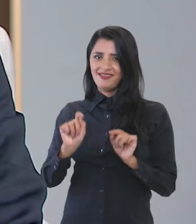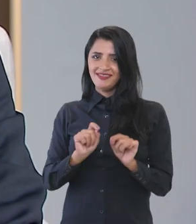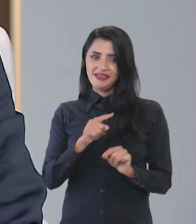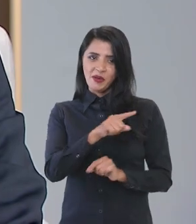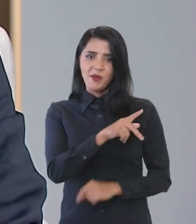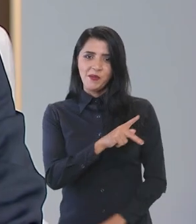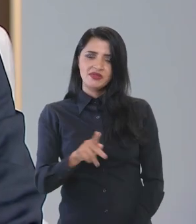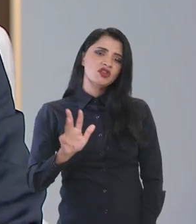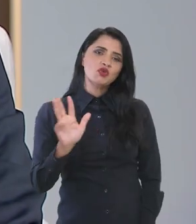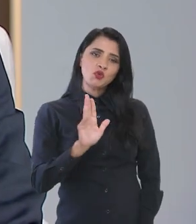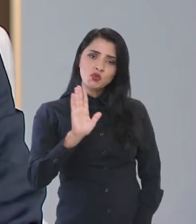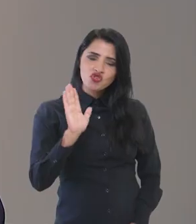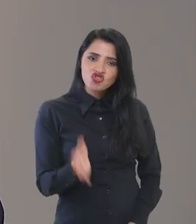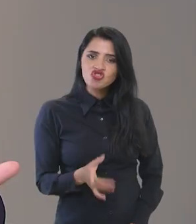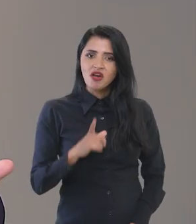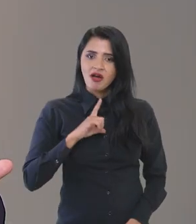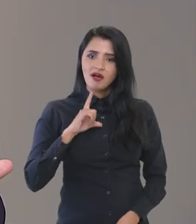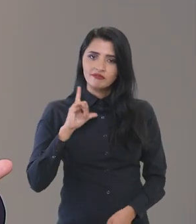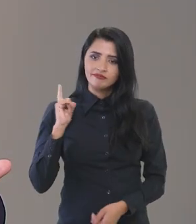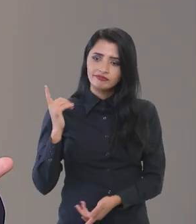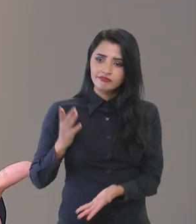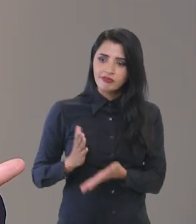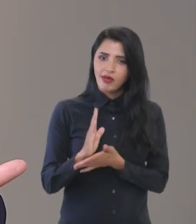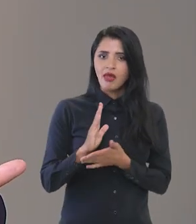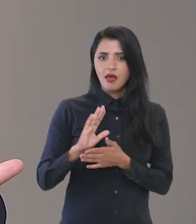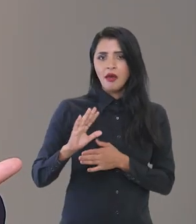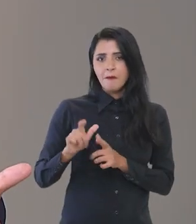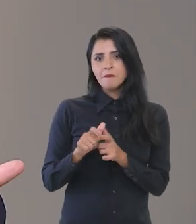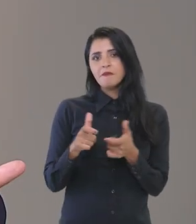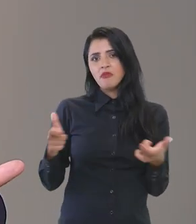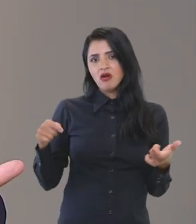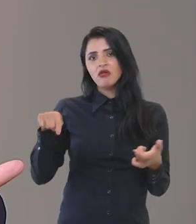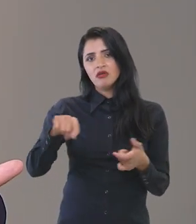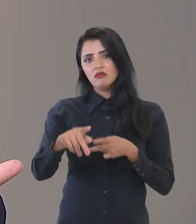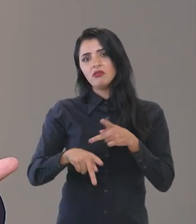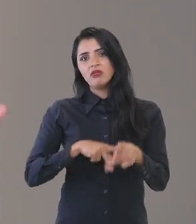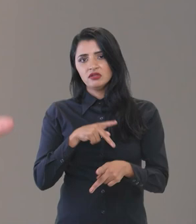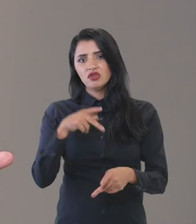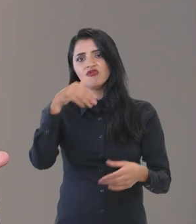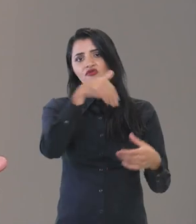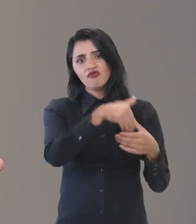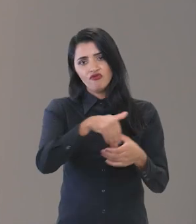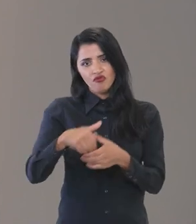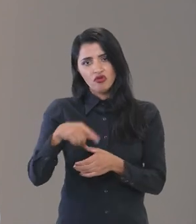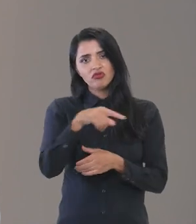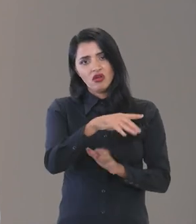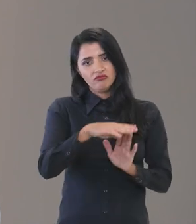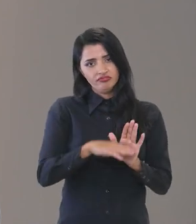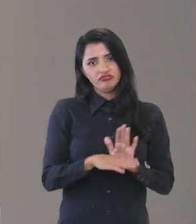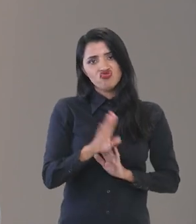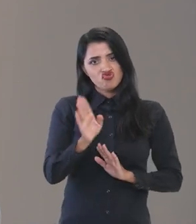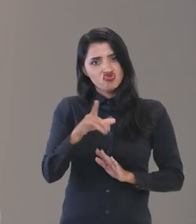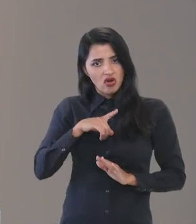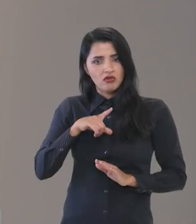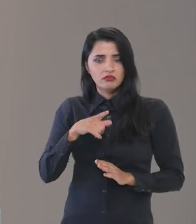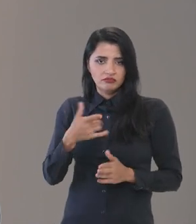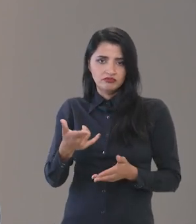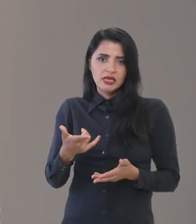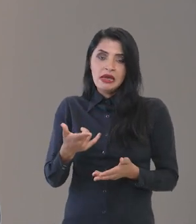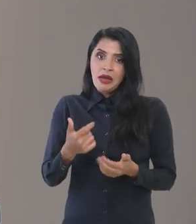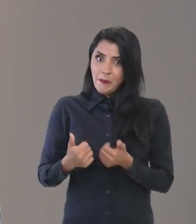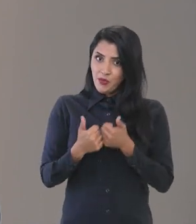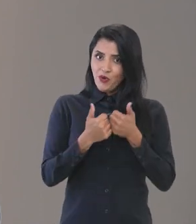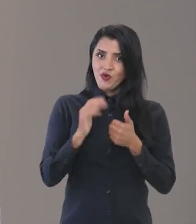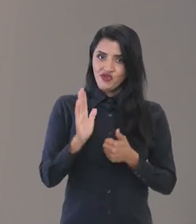né? O presidente Lula já teve a chancela da maioria da população nas urnas ao votar nesse programa. Além disso,